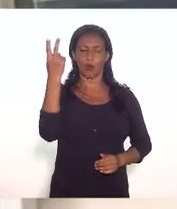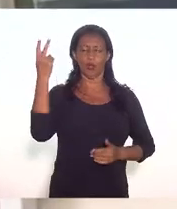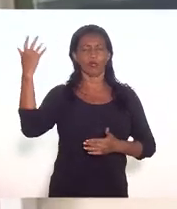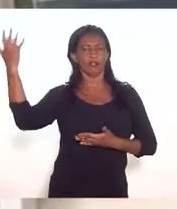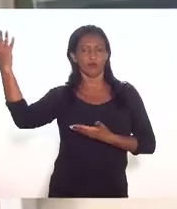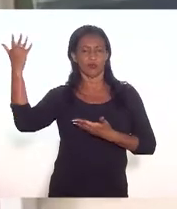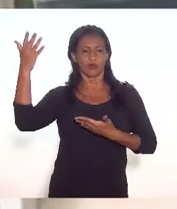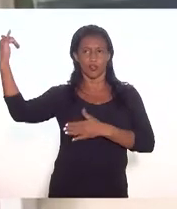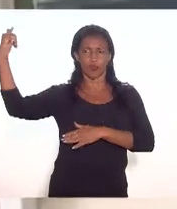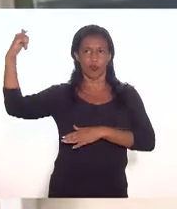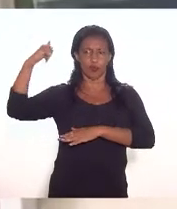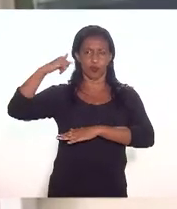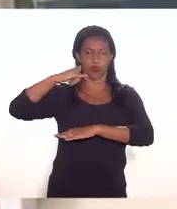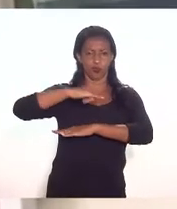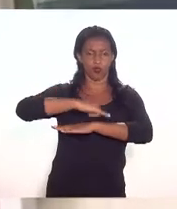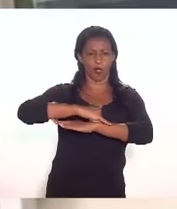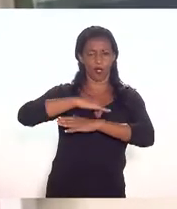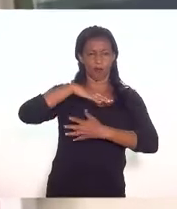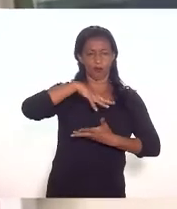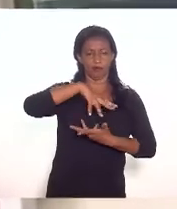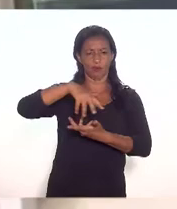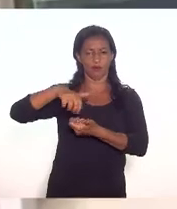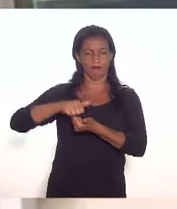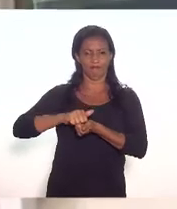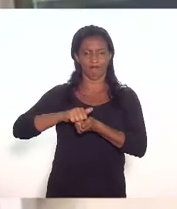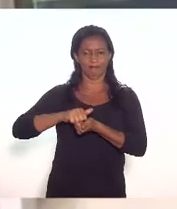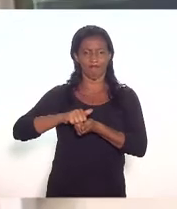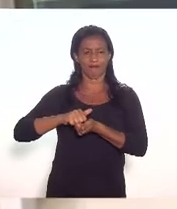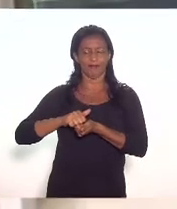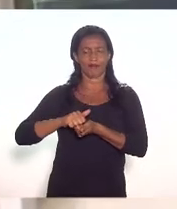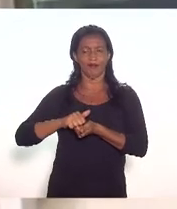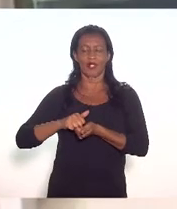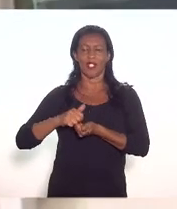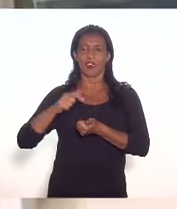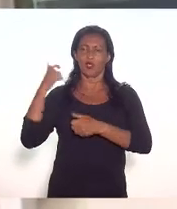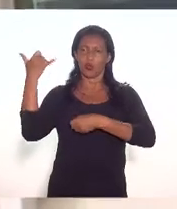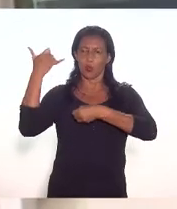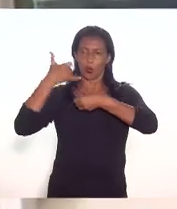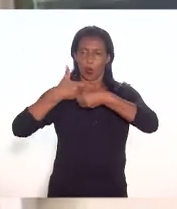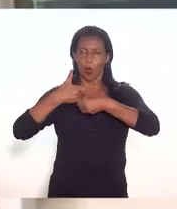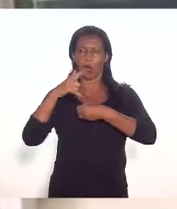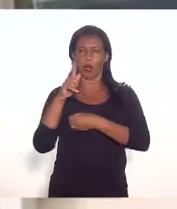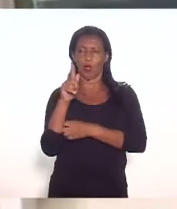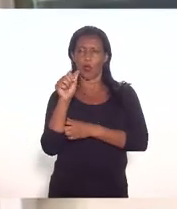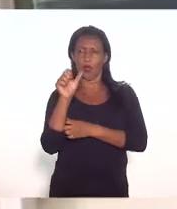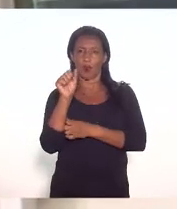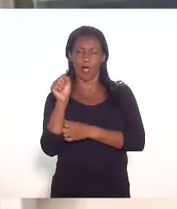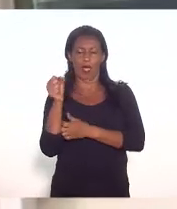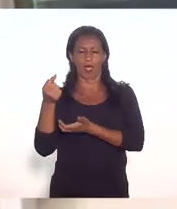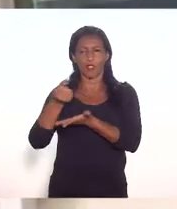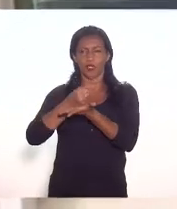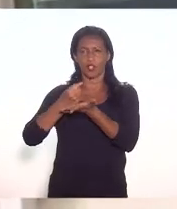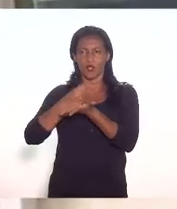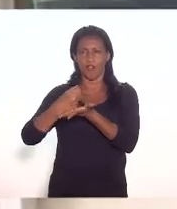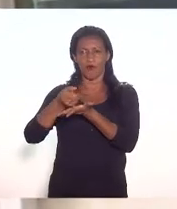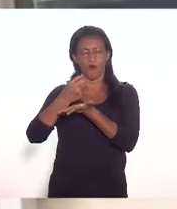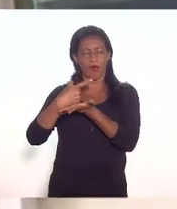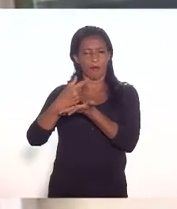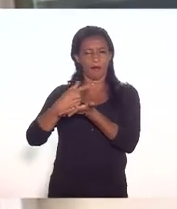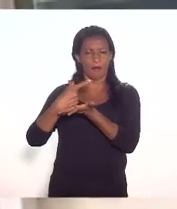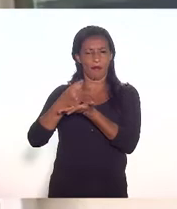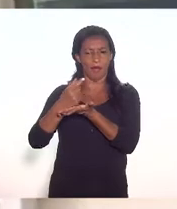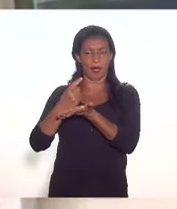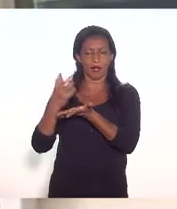de cargas importadas no Rio de Janeiro isso aí é impacto em óleo e gás farmacêutico o centro o centro